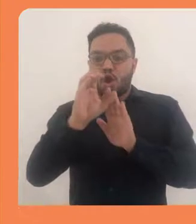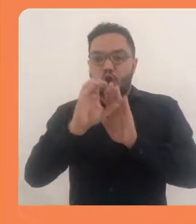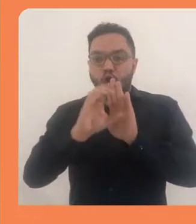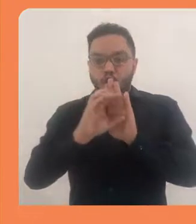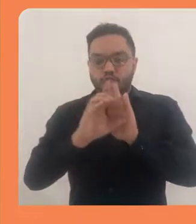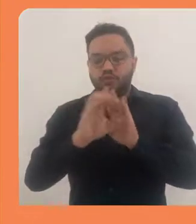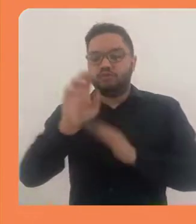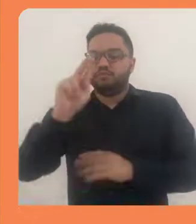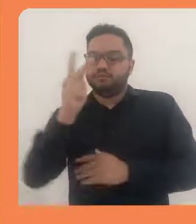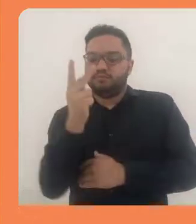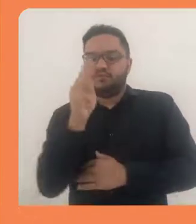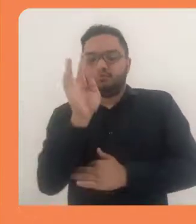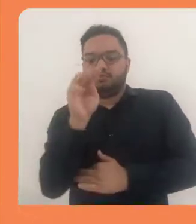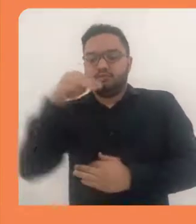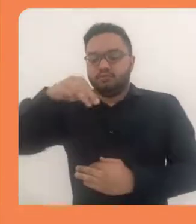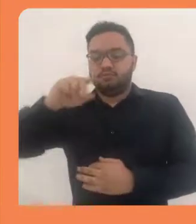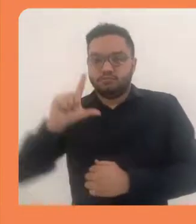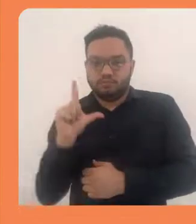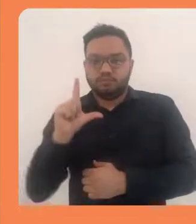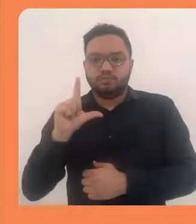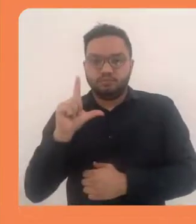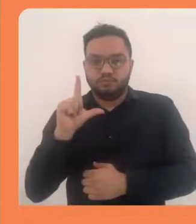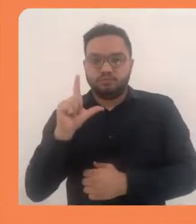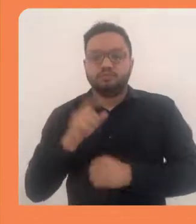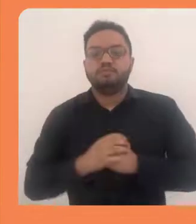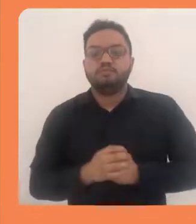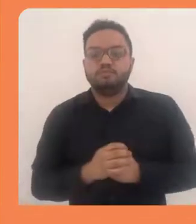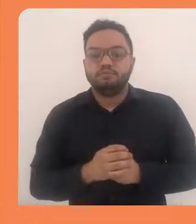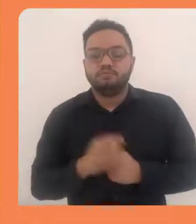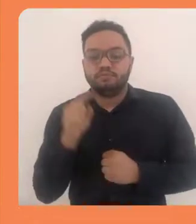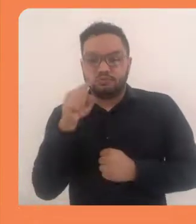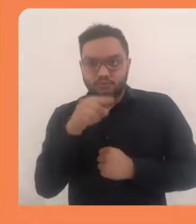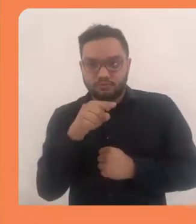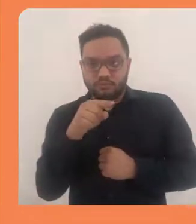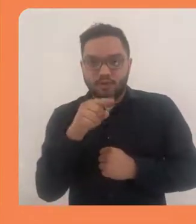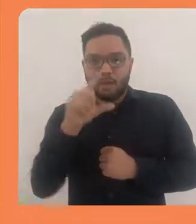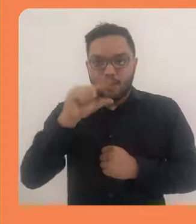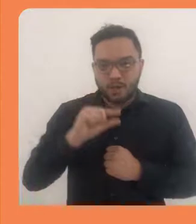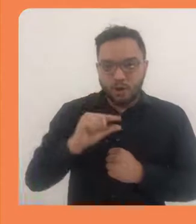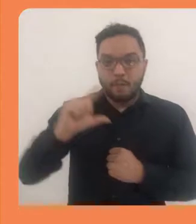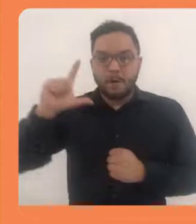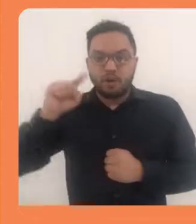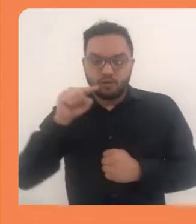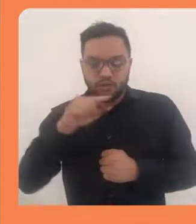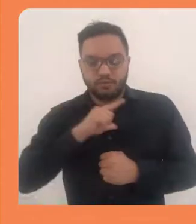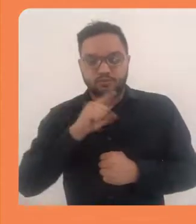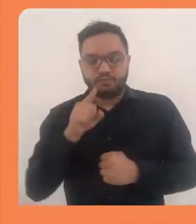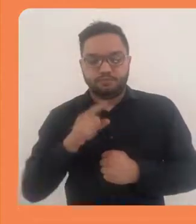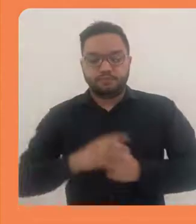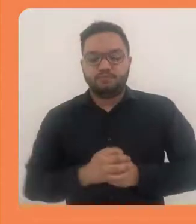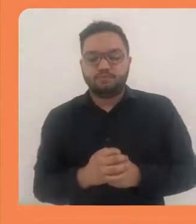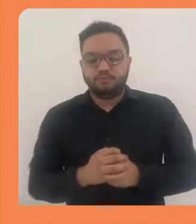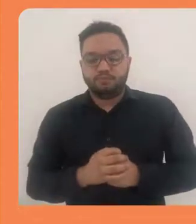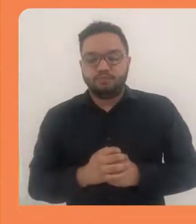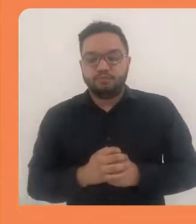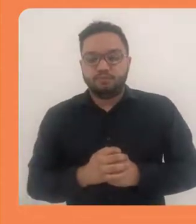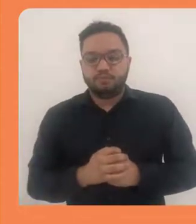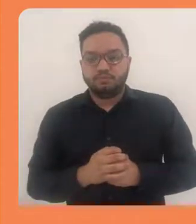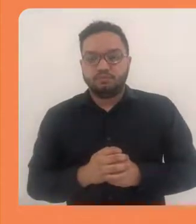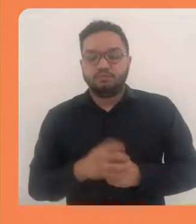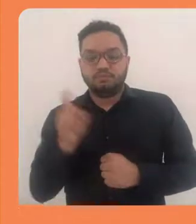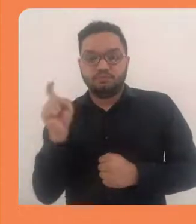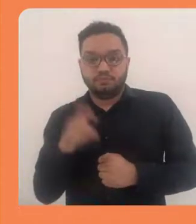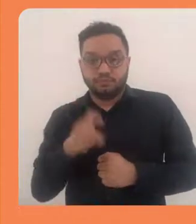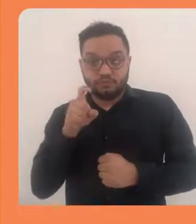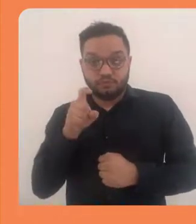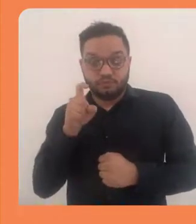clicar na opção editor código HTML, que são esses dois, maior e menor. Menor e